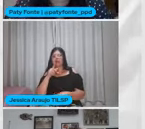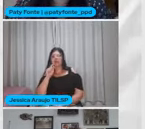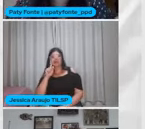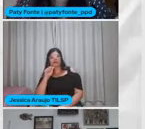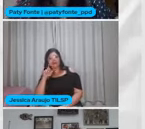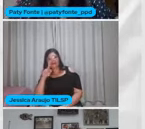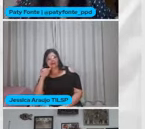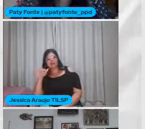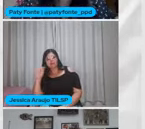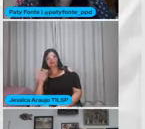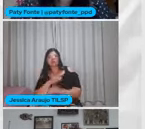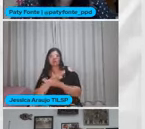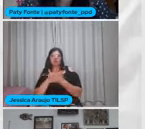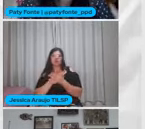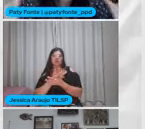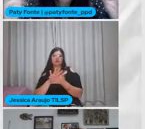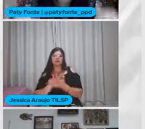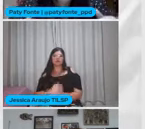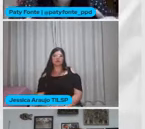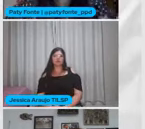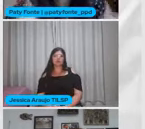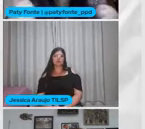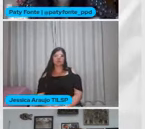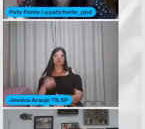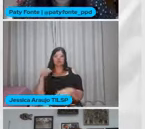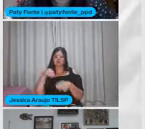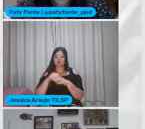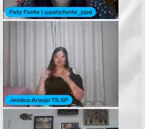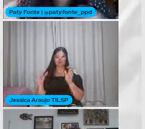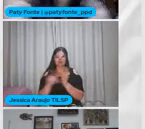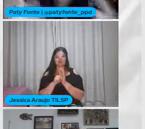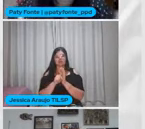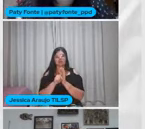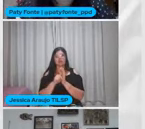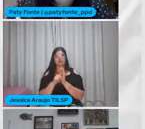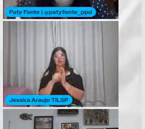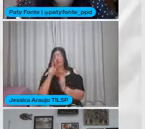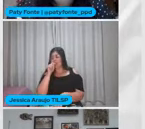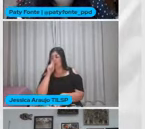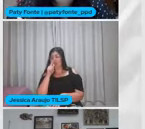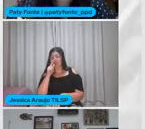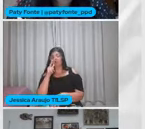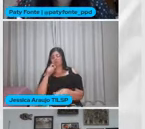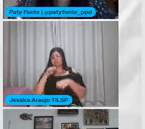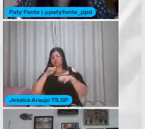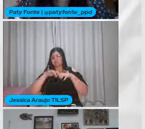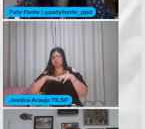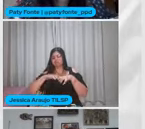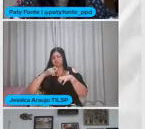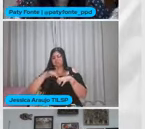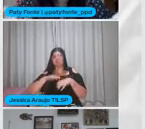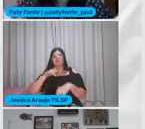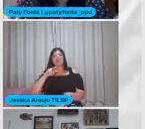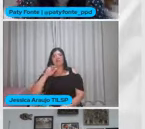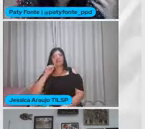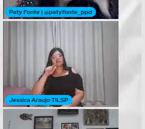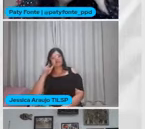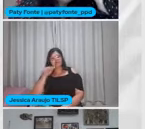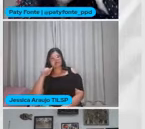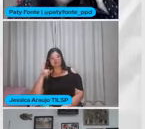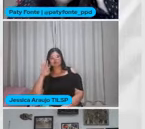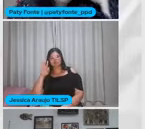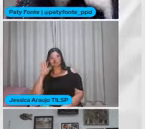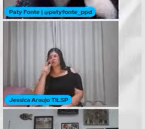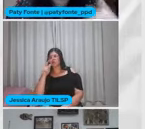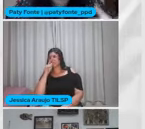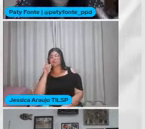nada Quantas vezes Dentro da própria escola Tem um vazamento de água Que não é resolvido Então... Isso aí